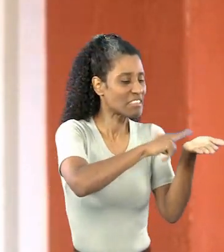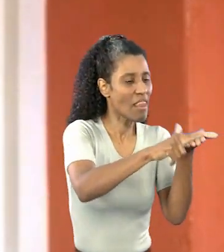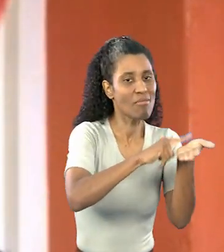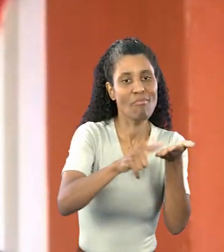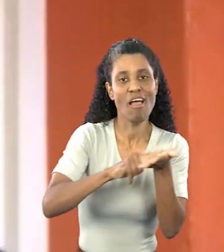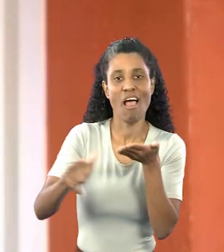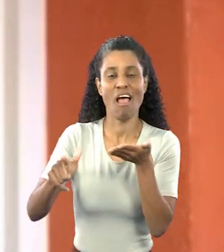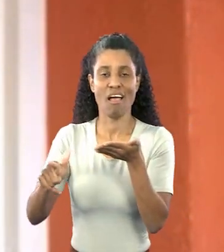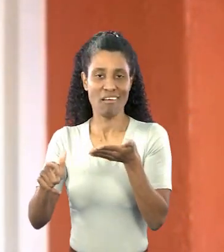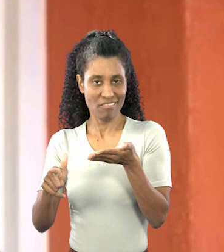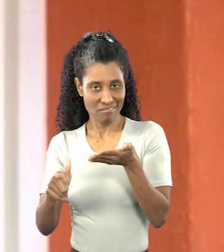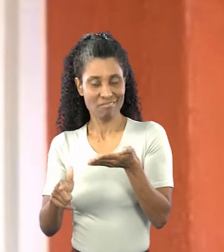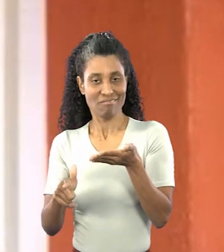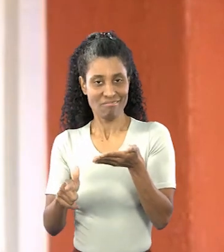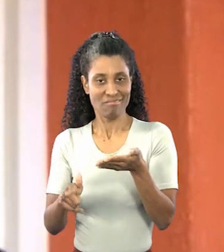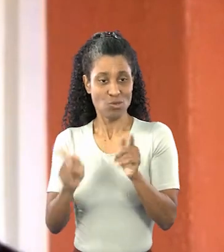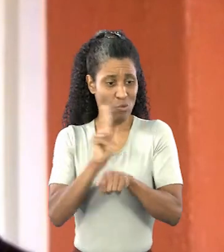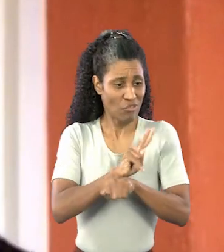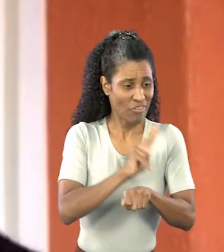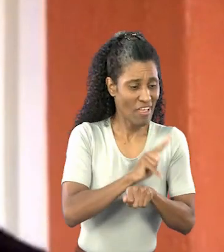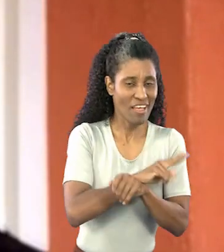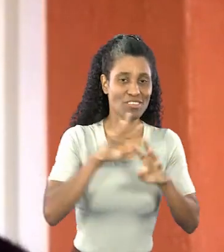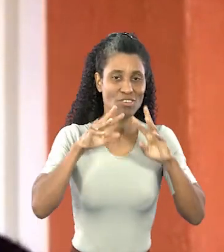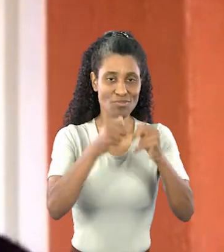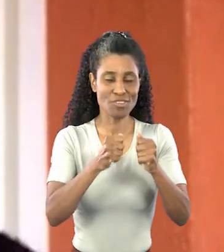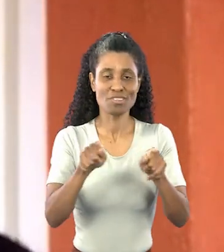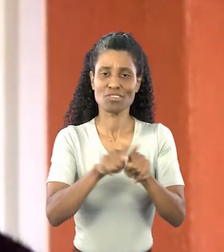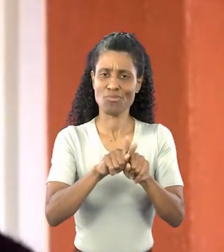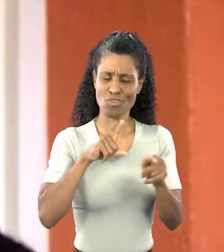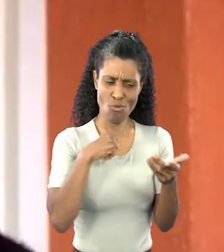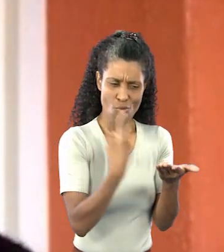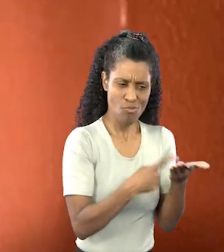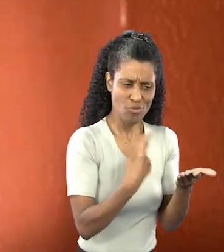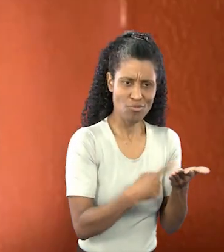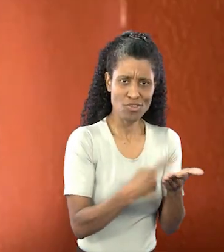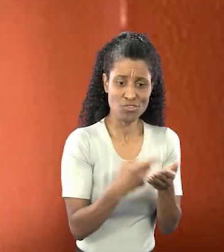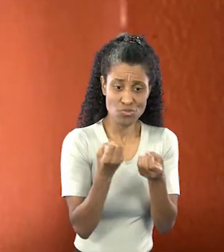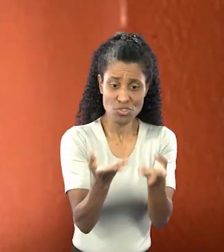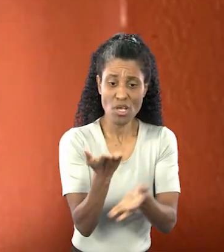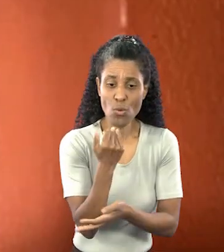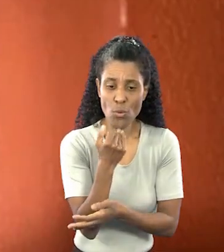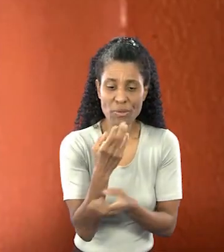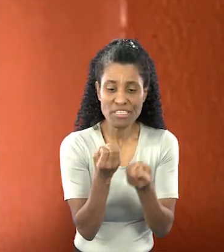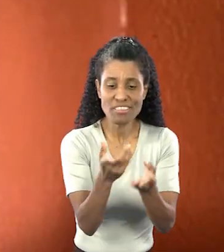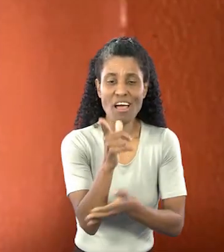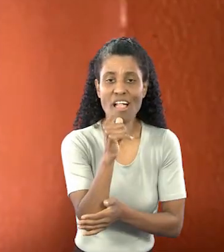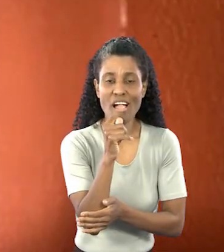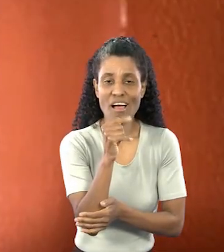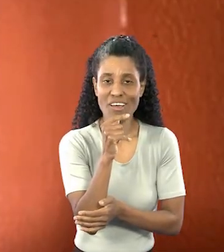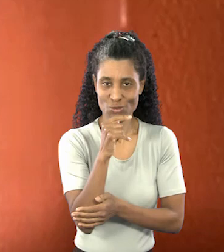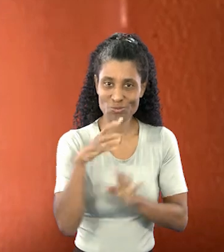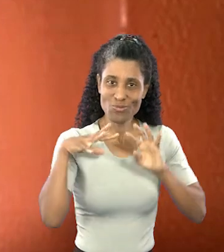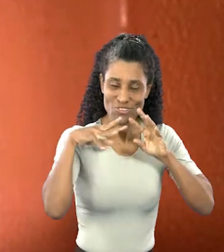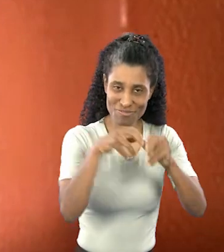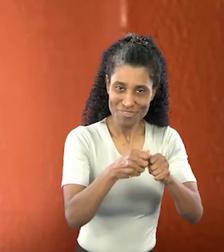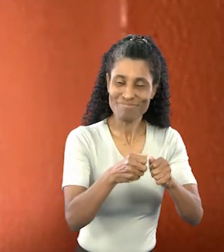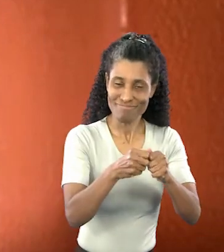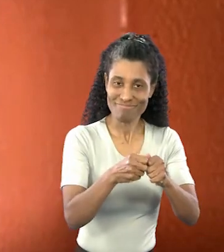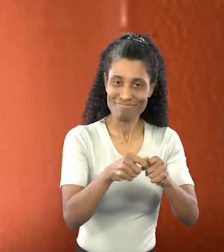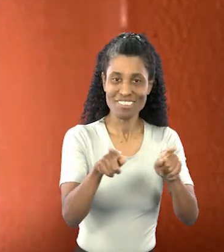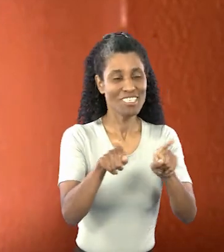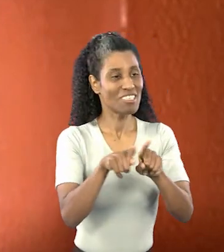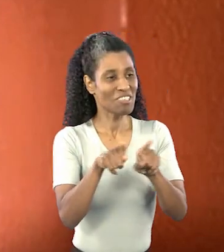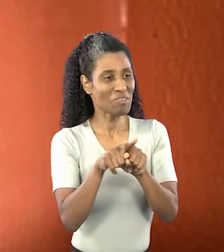higiene na rua. E esse compromisso, inclusive, de alimentar, de dar água, de dar ração,